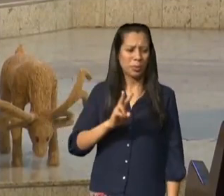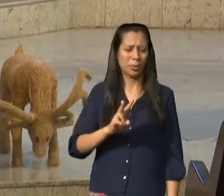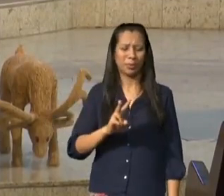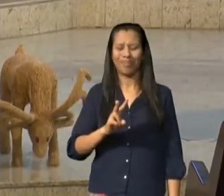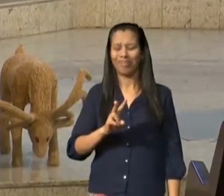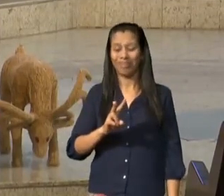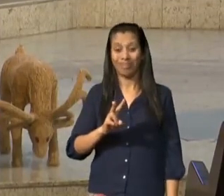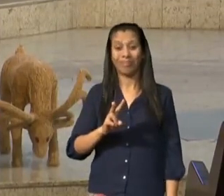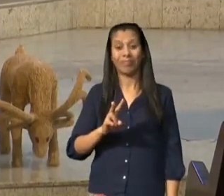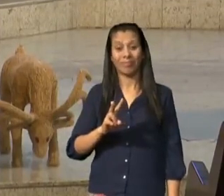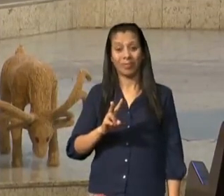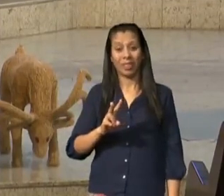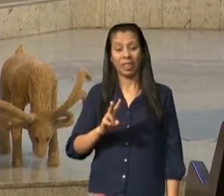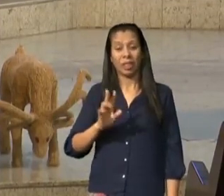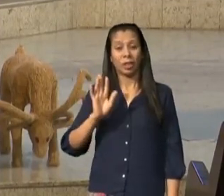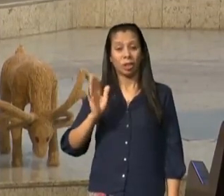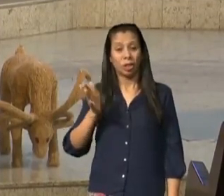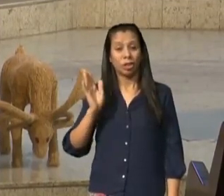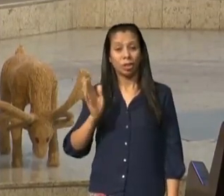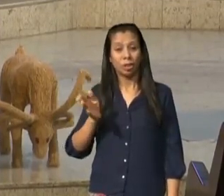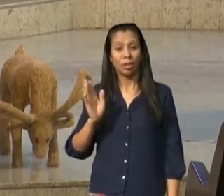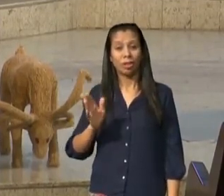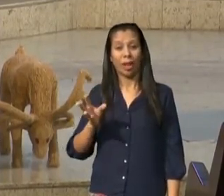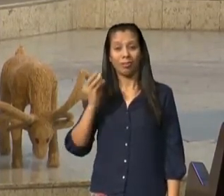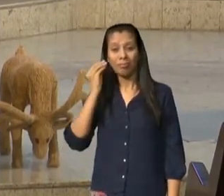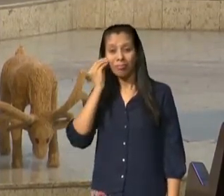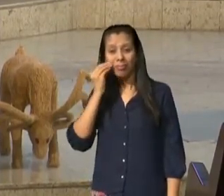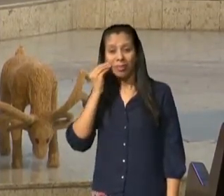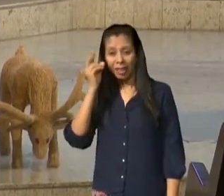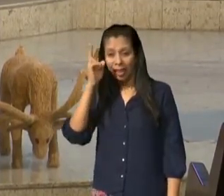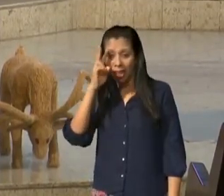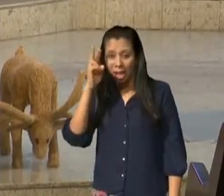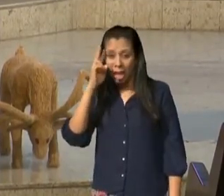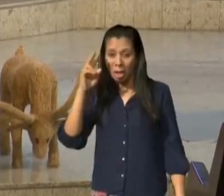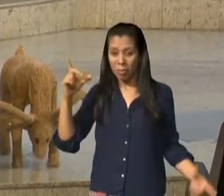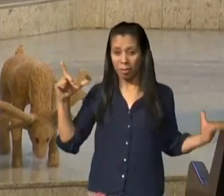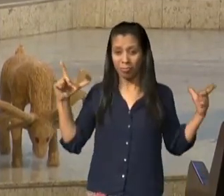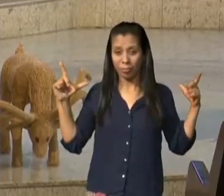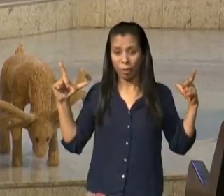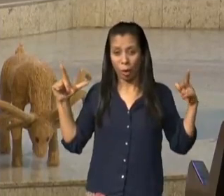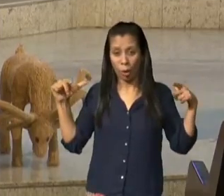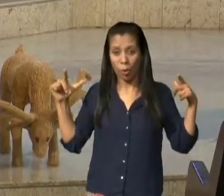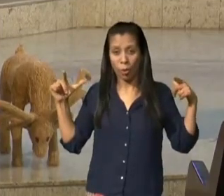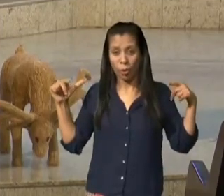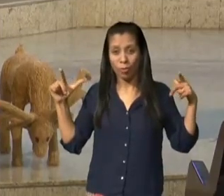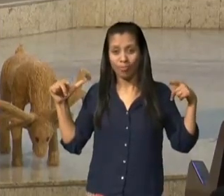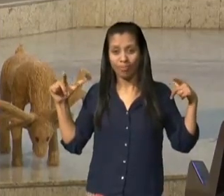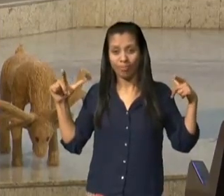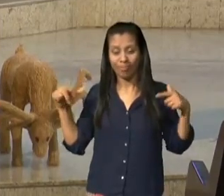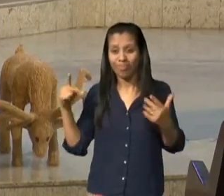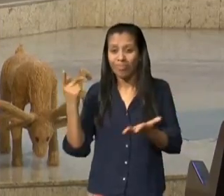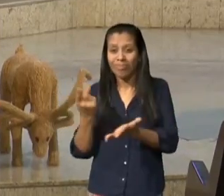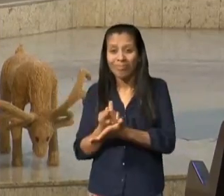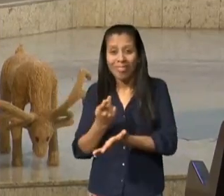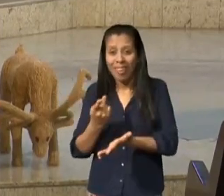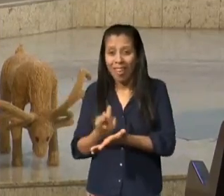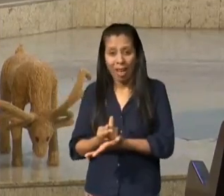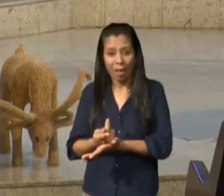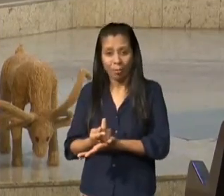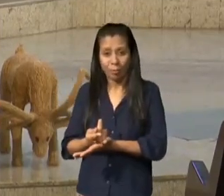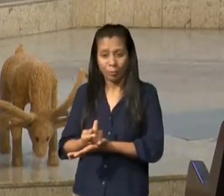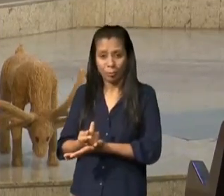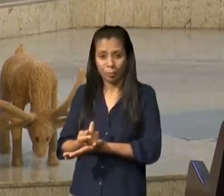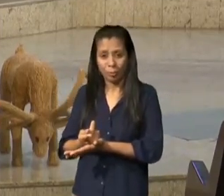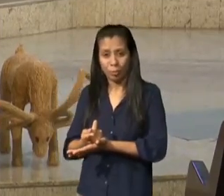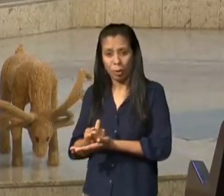foi expulso do céu e não somente ele mas um terço dos anjos porque olhavam para Deus como um